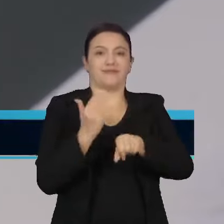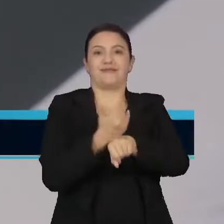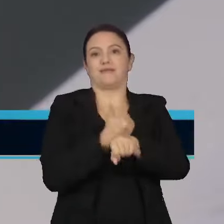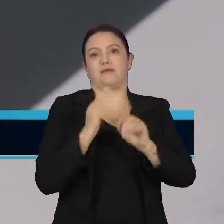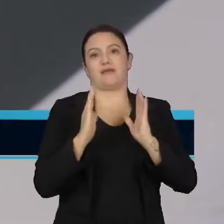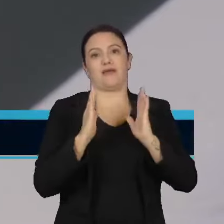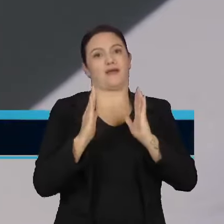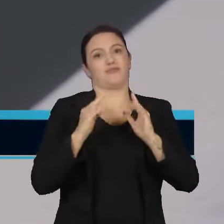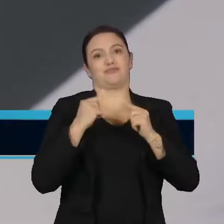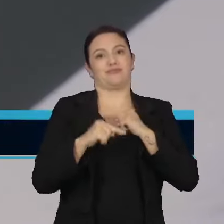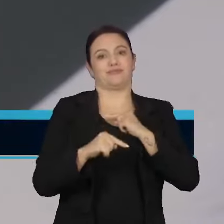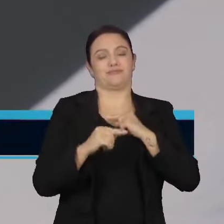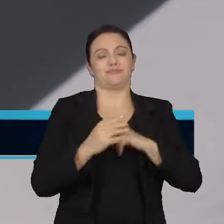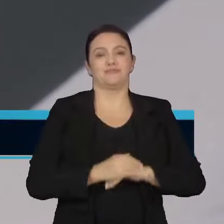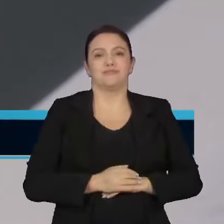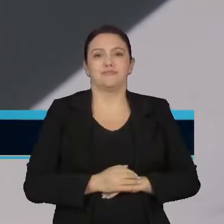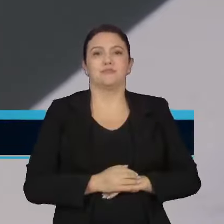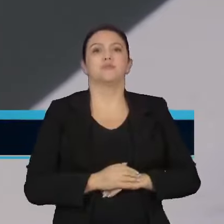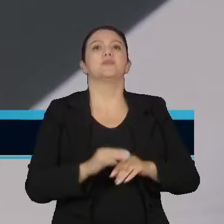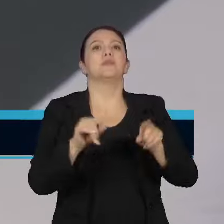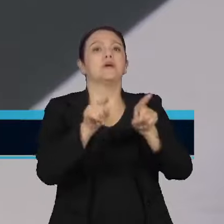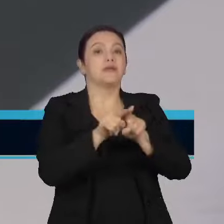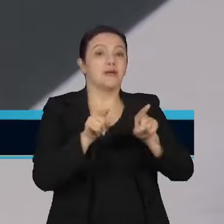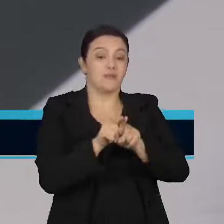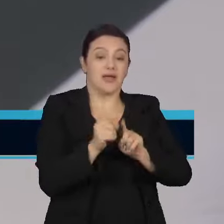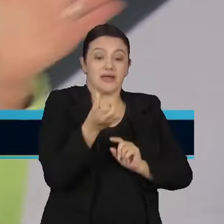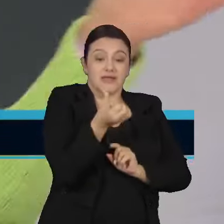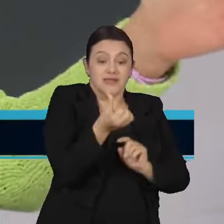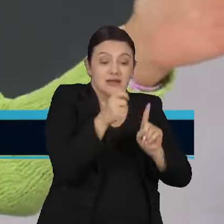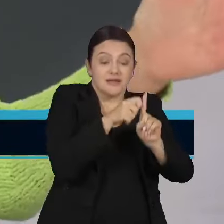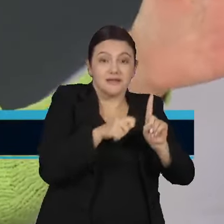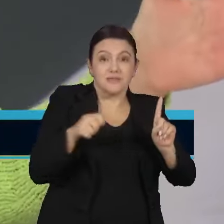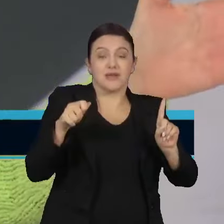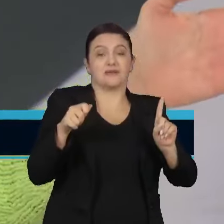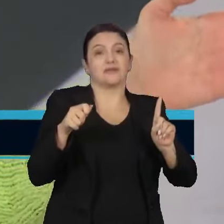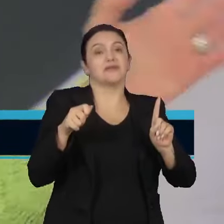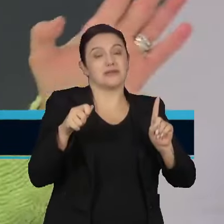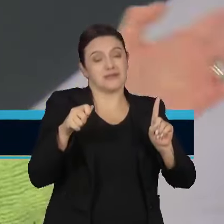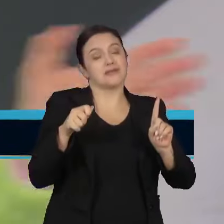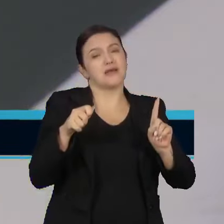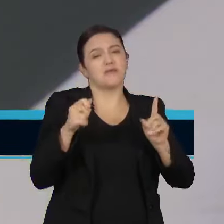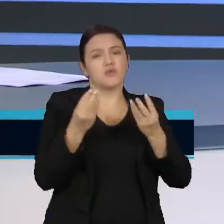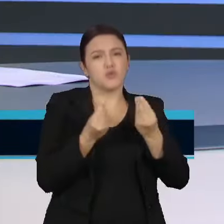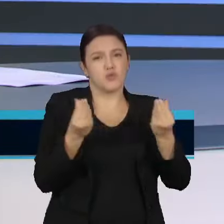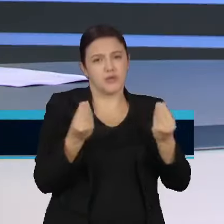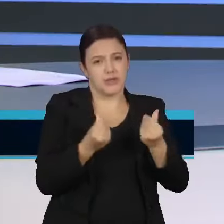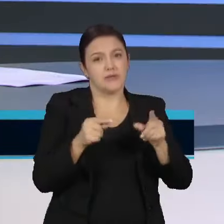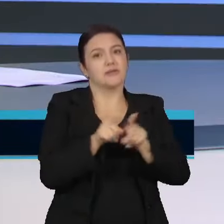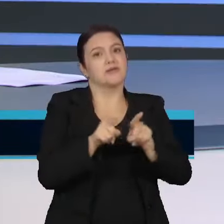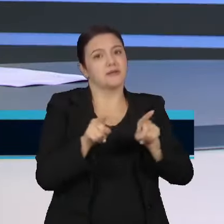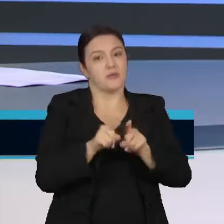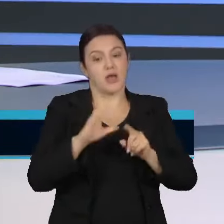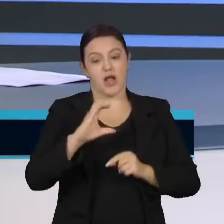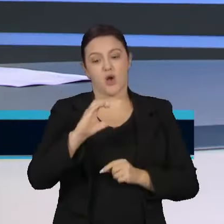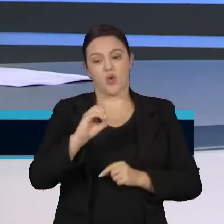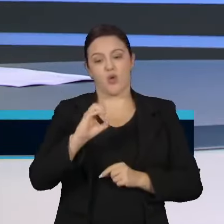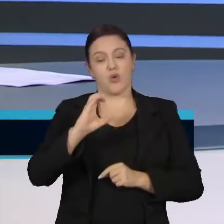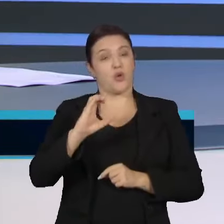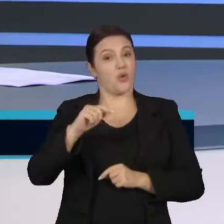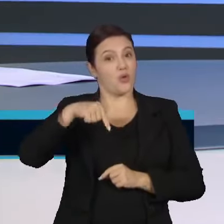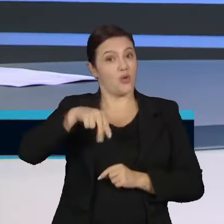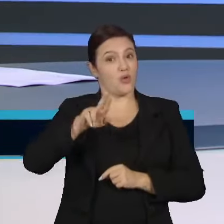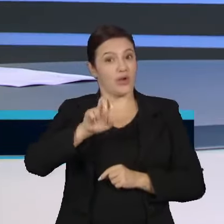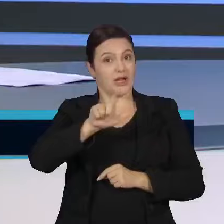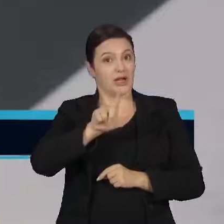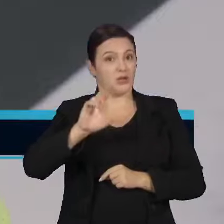E mais do que isso, esses primeiros seis meses das crianças, e a mesma coisa com coqueluche. Eu sei que o assunto aqui é Covid, mas se a gente pegar